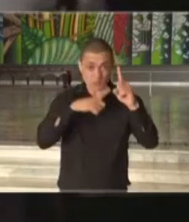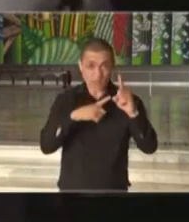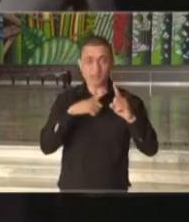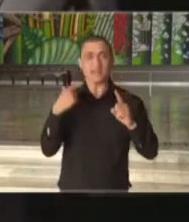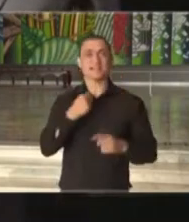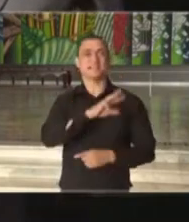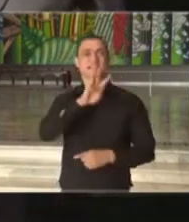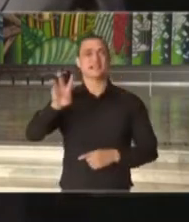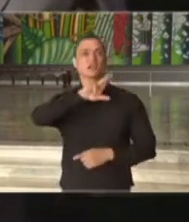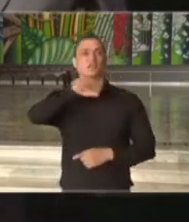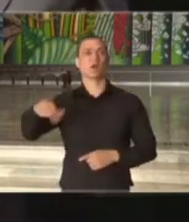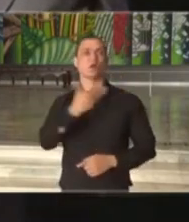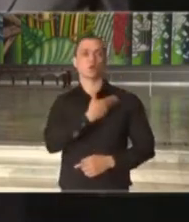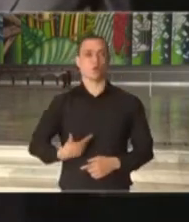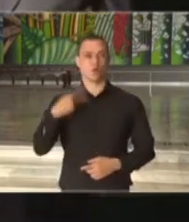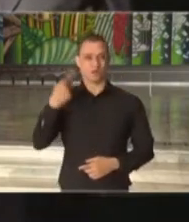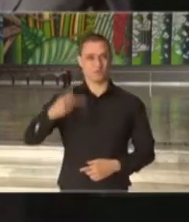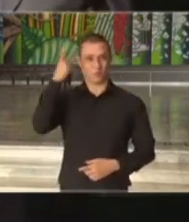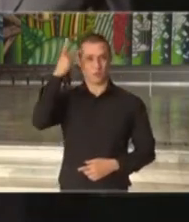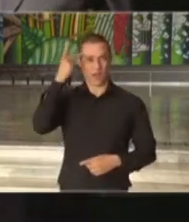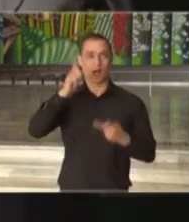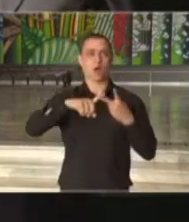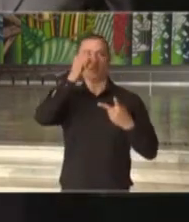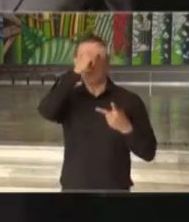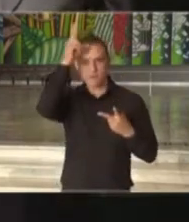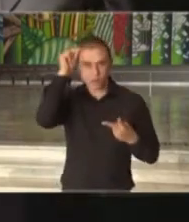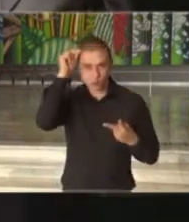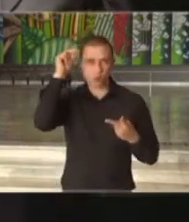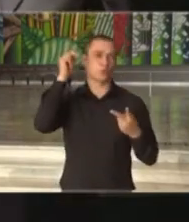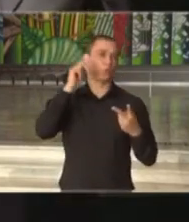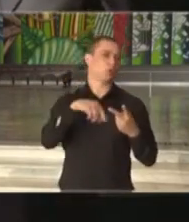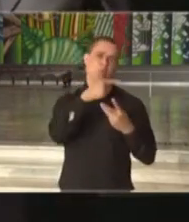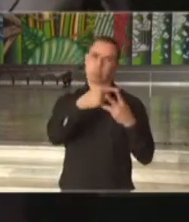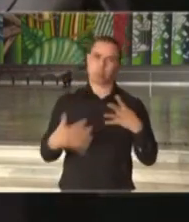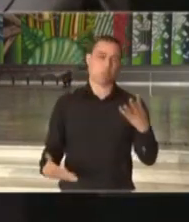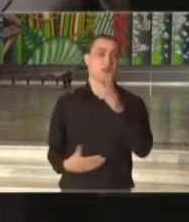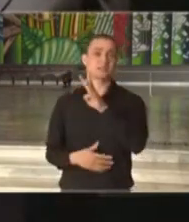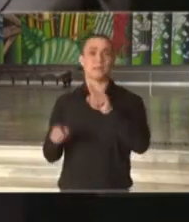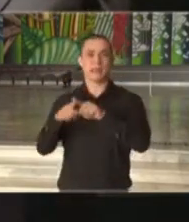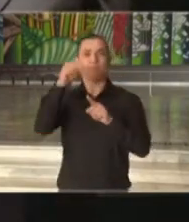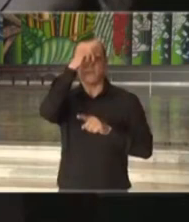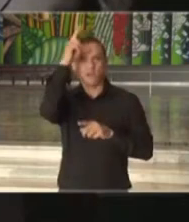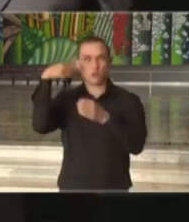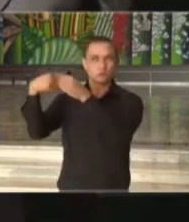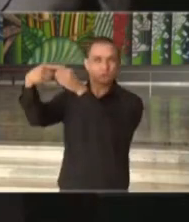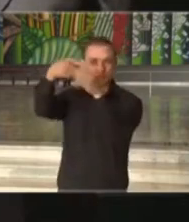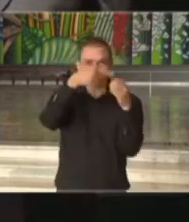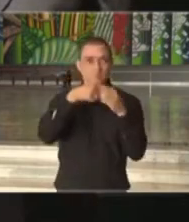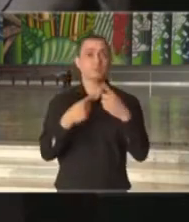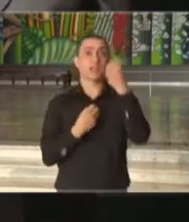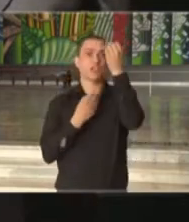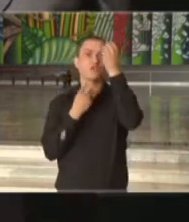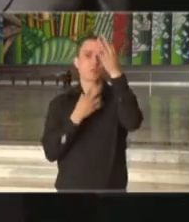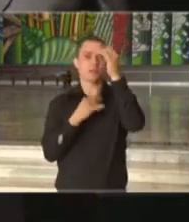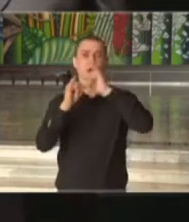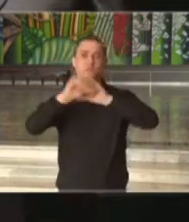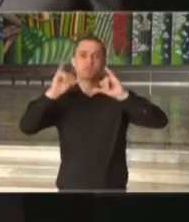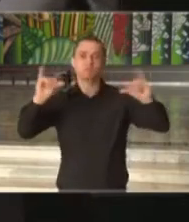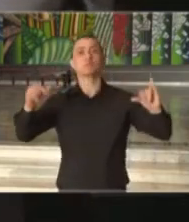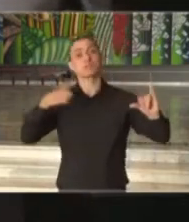vários sites do governo do Estado de São Paulo, da Prefeitura da capital de São Paulo e também das prefeituras municipais, com as devidas